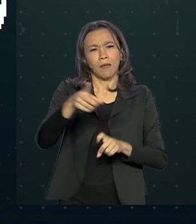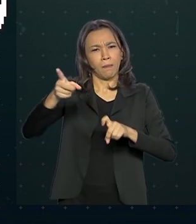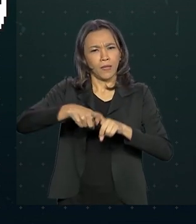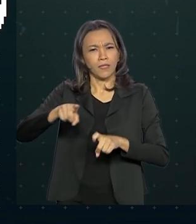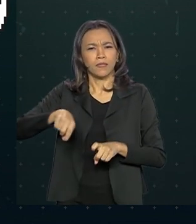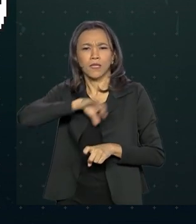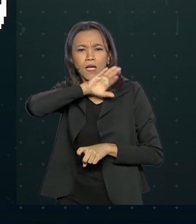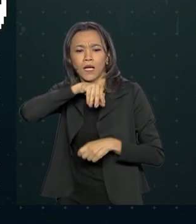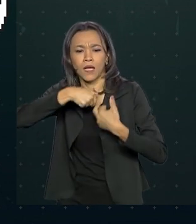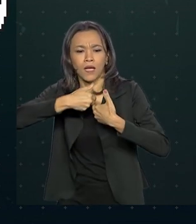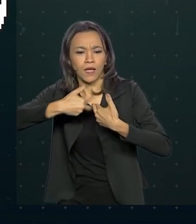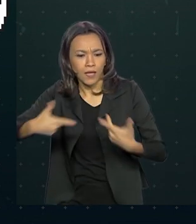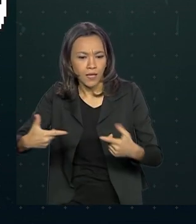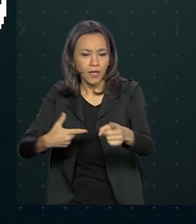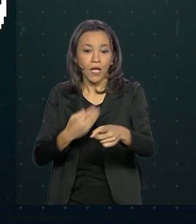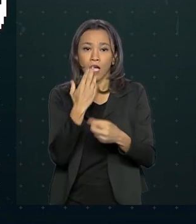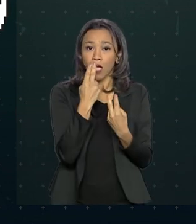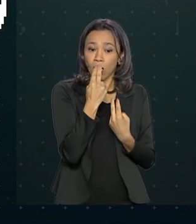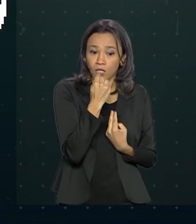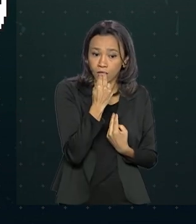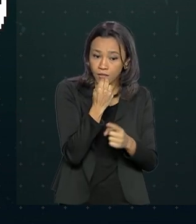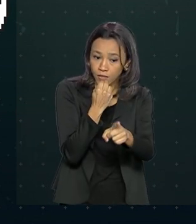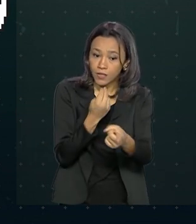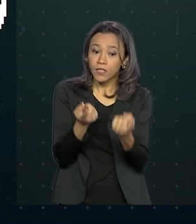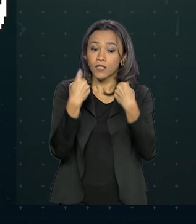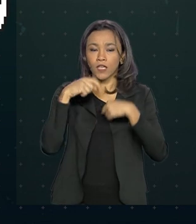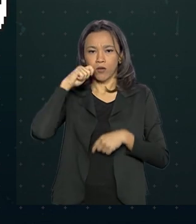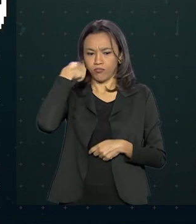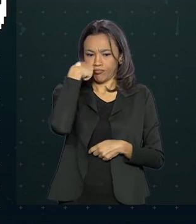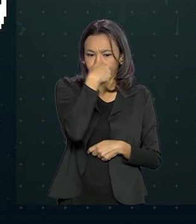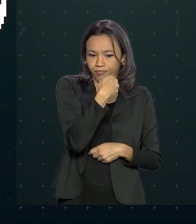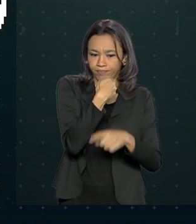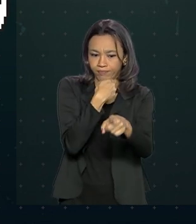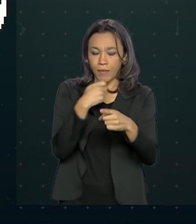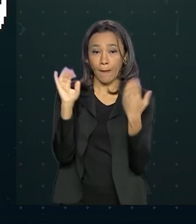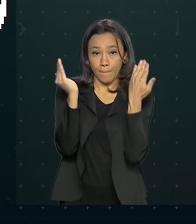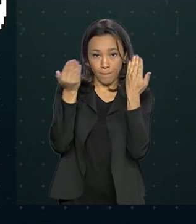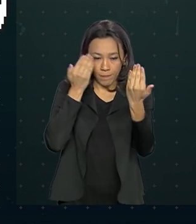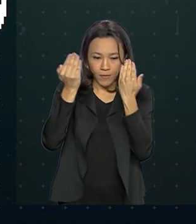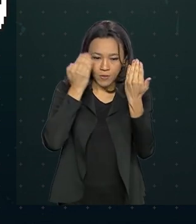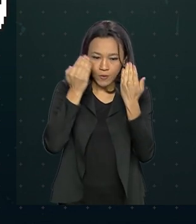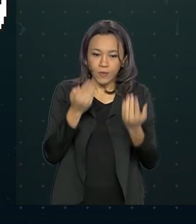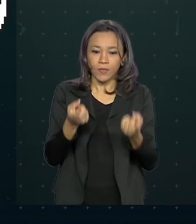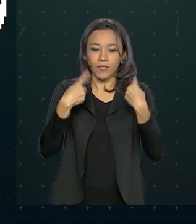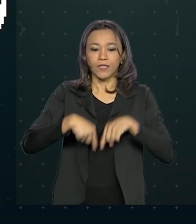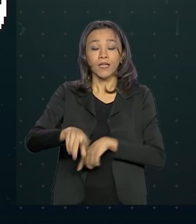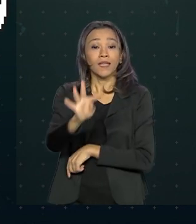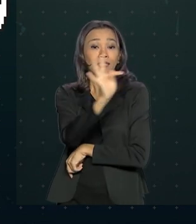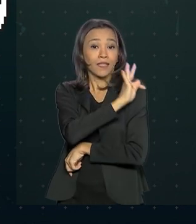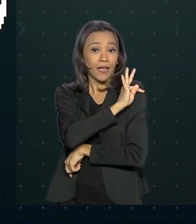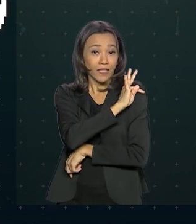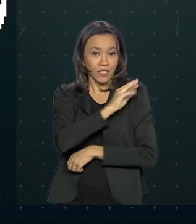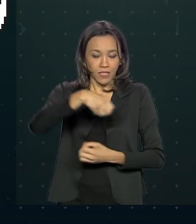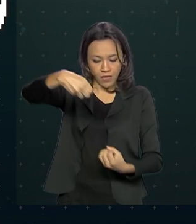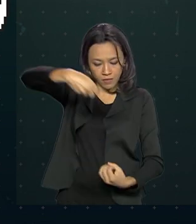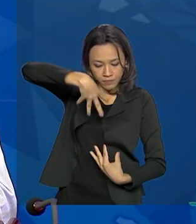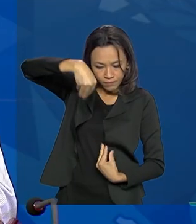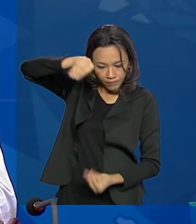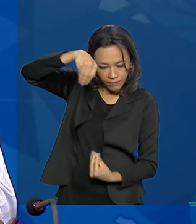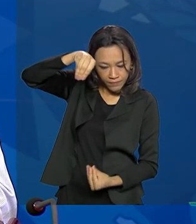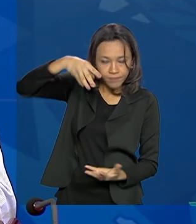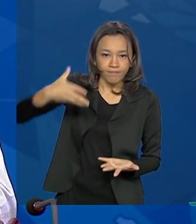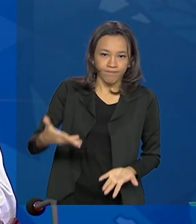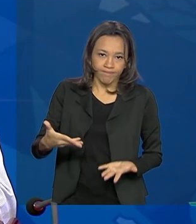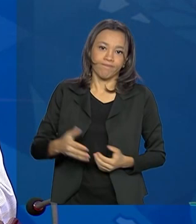medicina veterinária, nutrição, odontologia, psicologia e técnicas em radiologia.